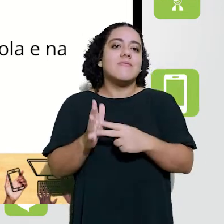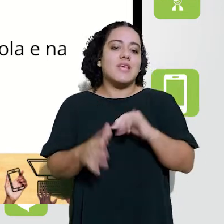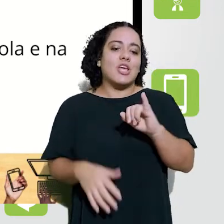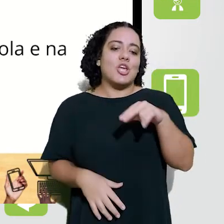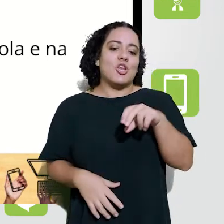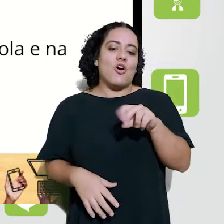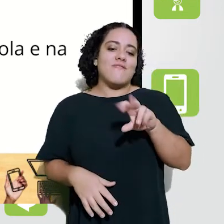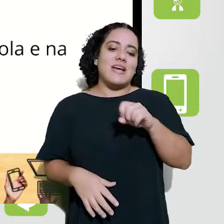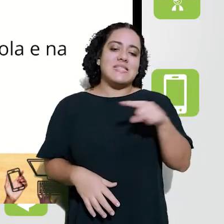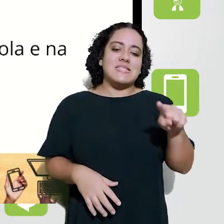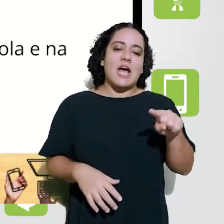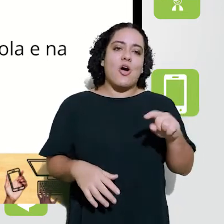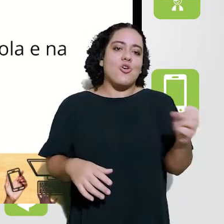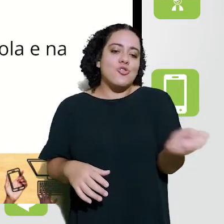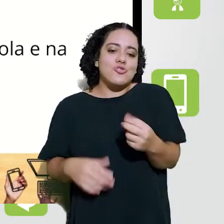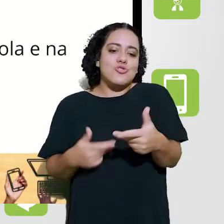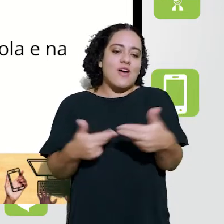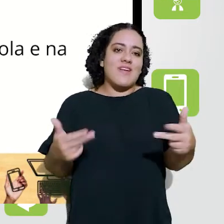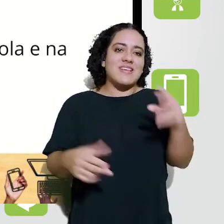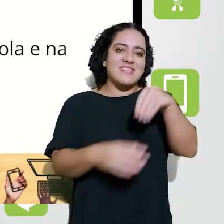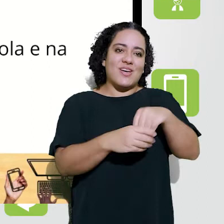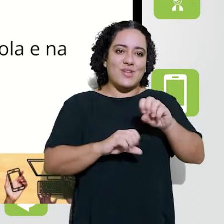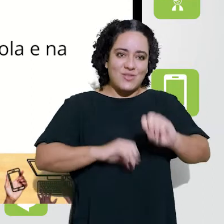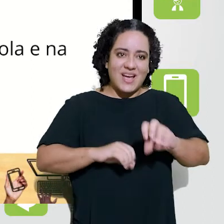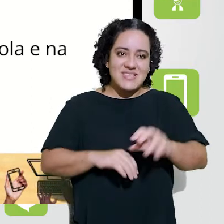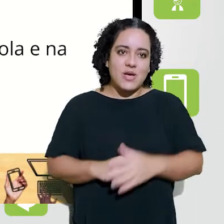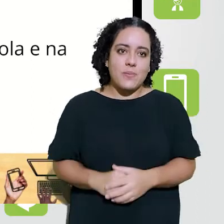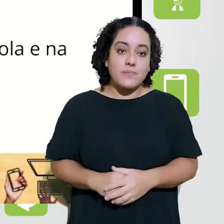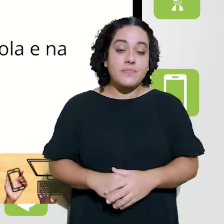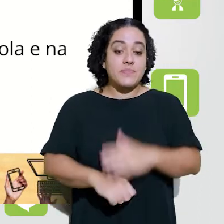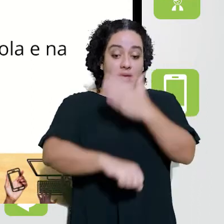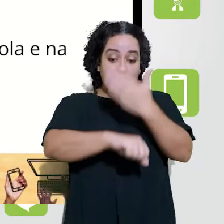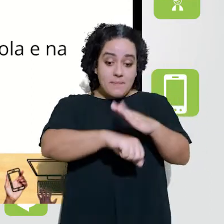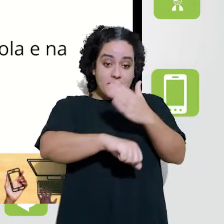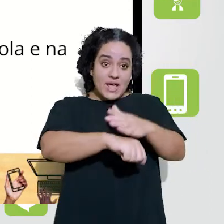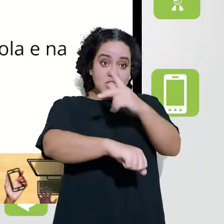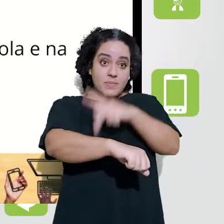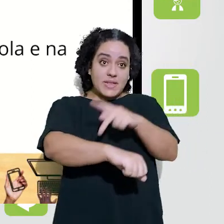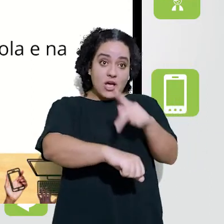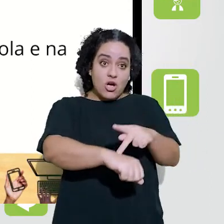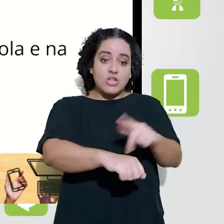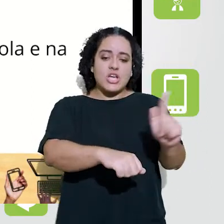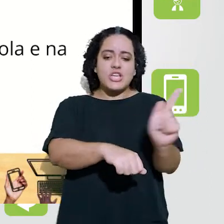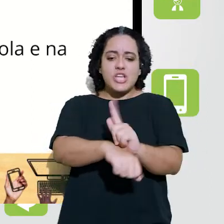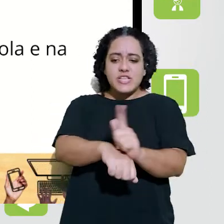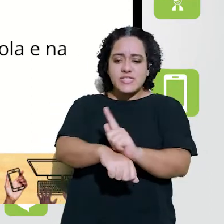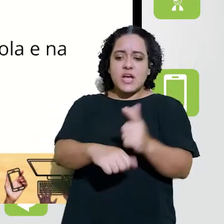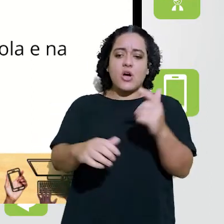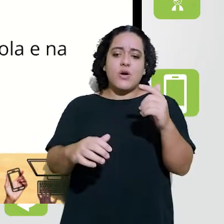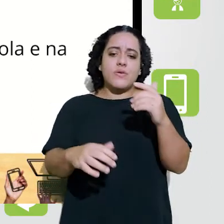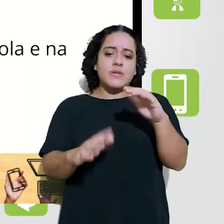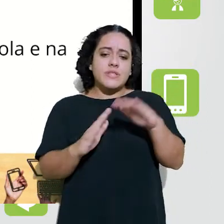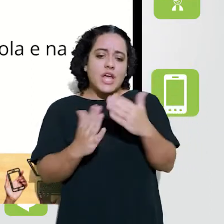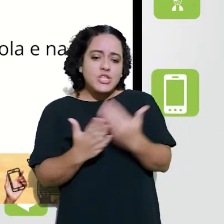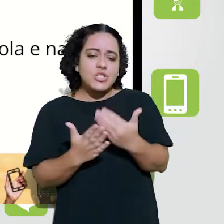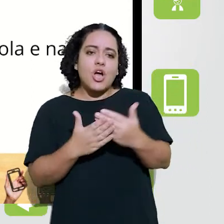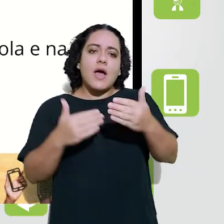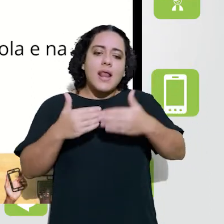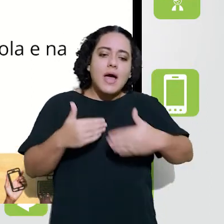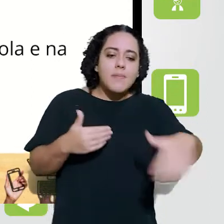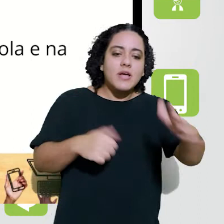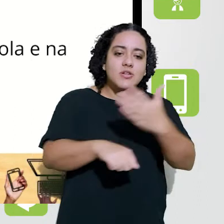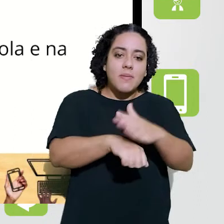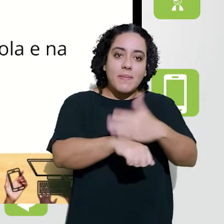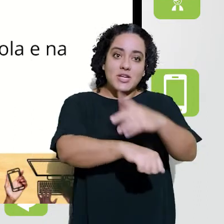Então, é essa a ideia que a gente tem trazido sobre inovar na educação. E a prática pedagógica, a gestão da